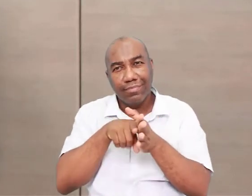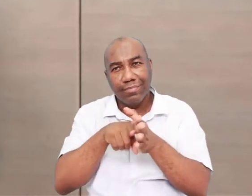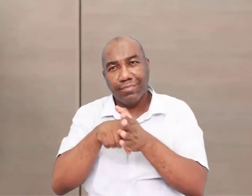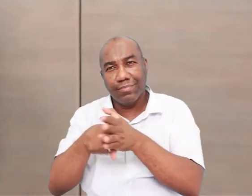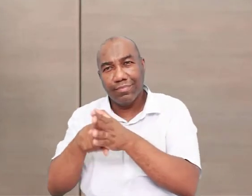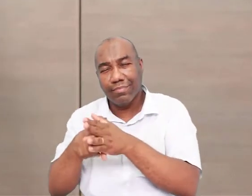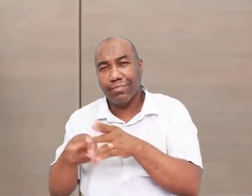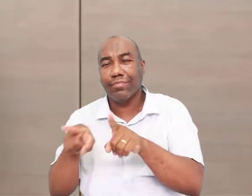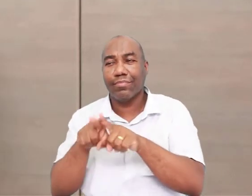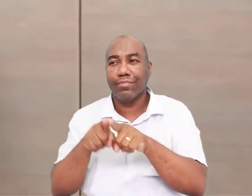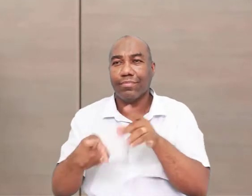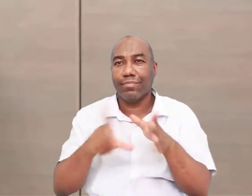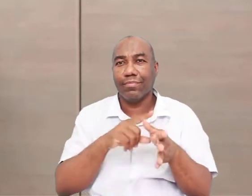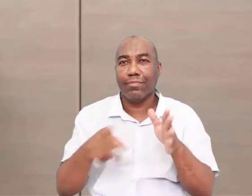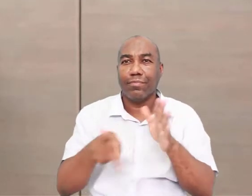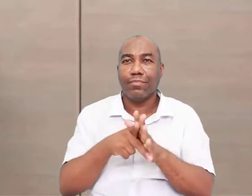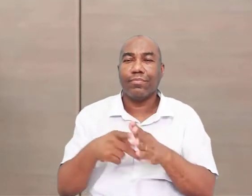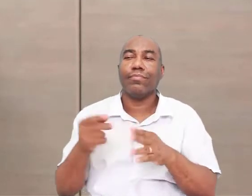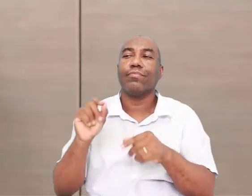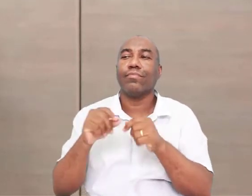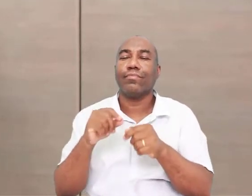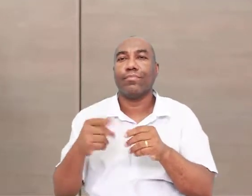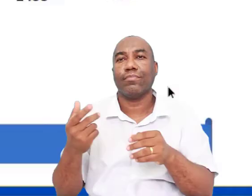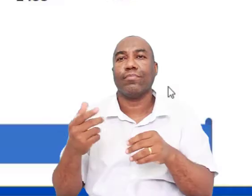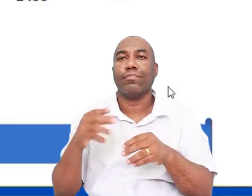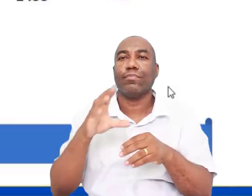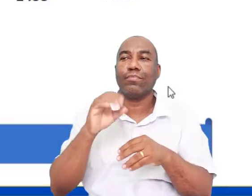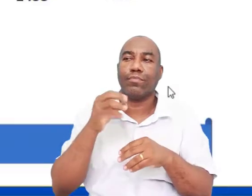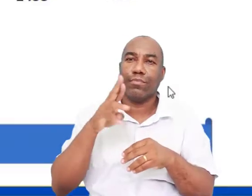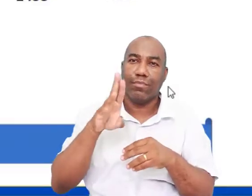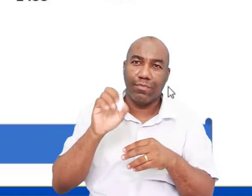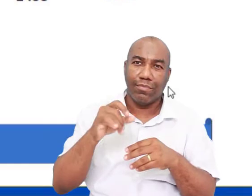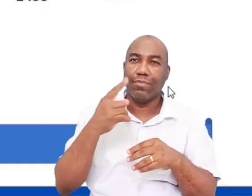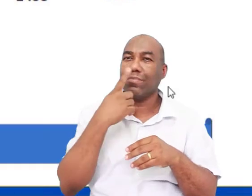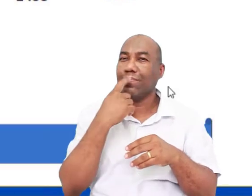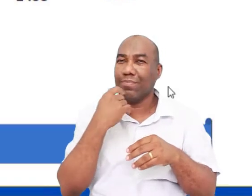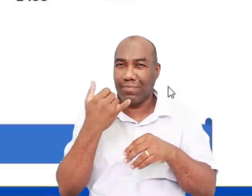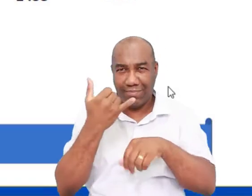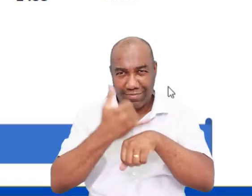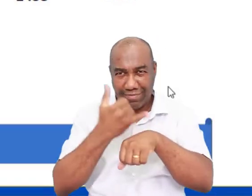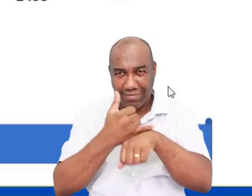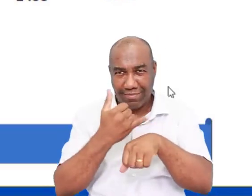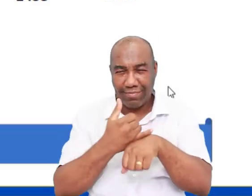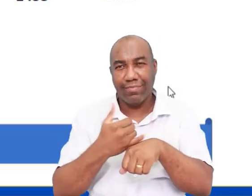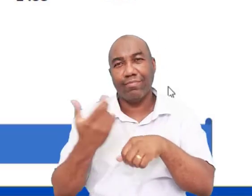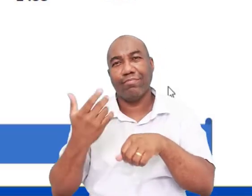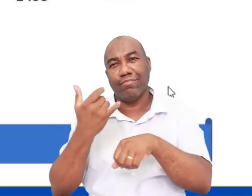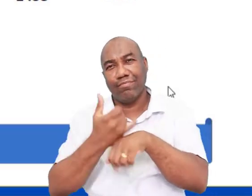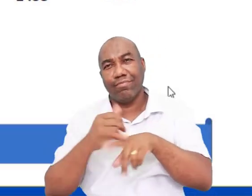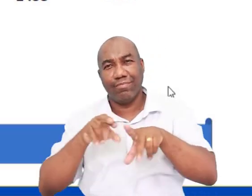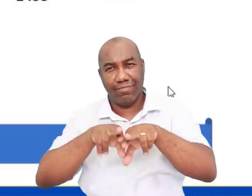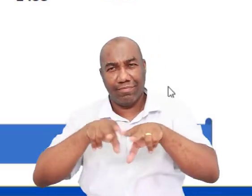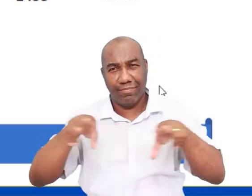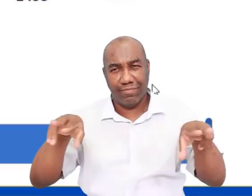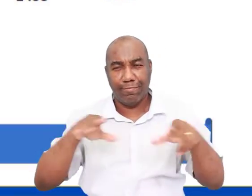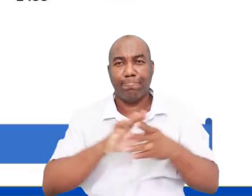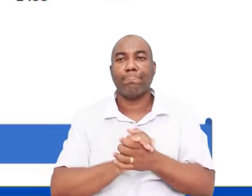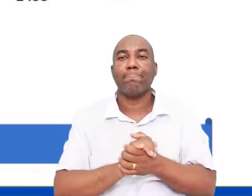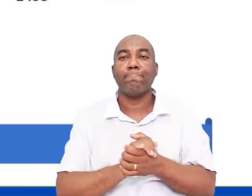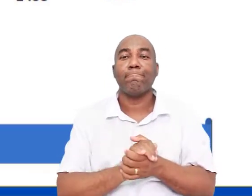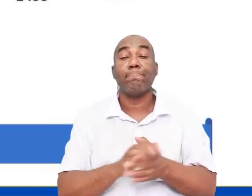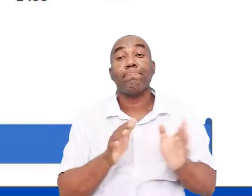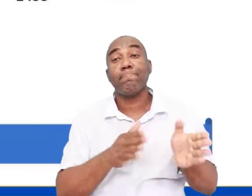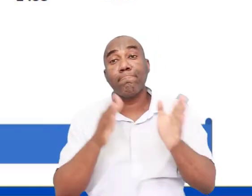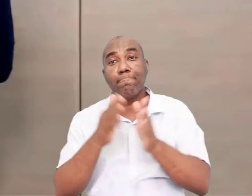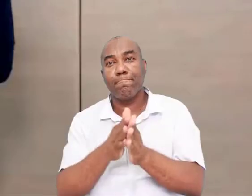E o segundo período que é a Idade dos Metais. Cobre, bronze e ferro, tá? Dentro da história, os historiadores